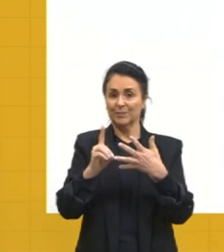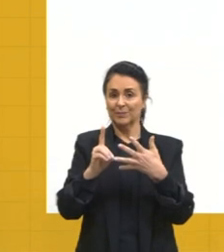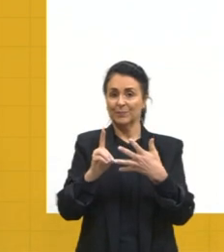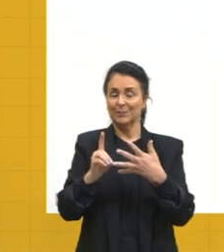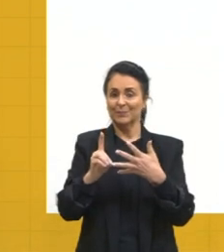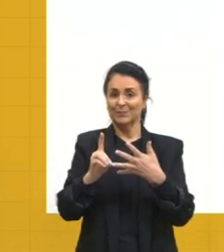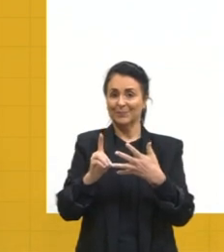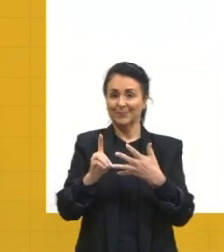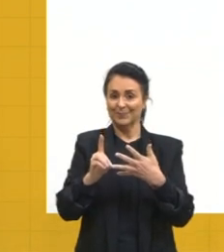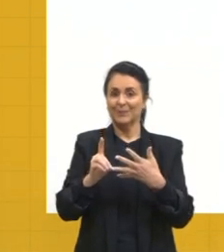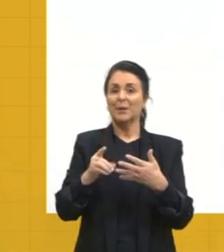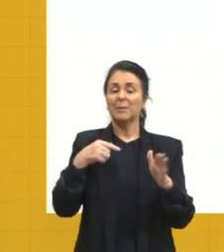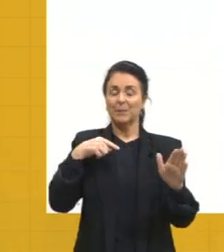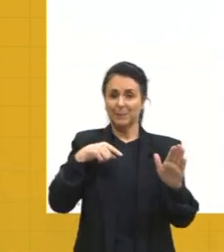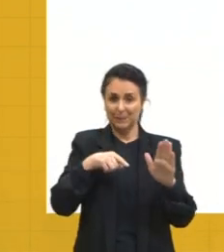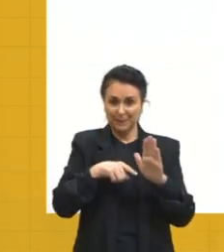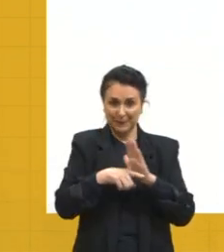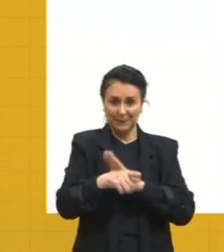Continuando as questões.